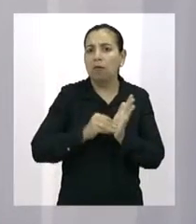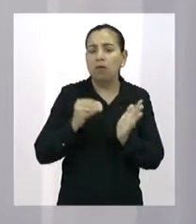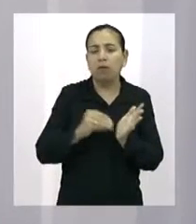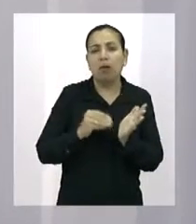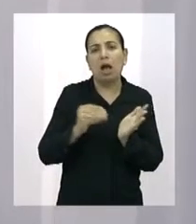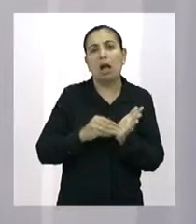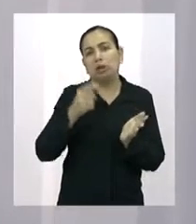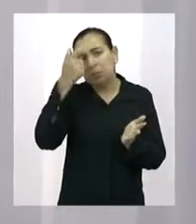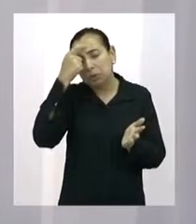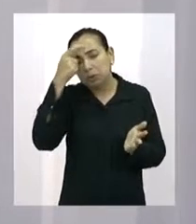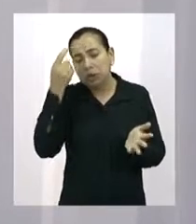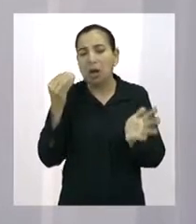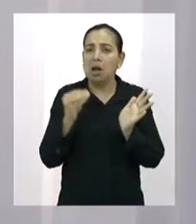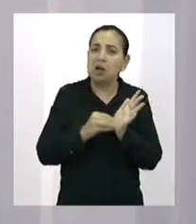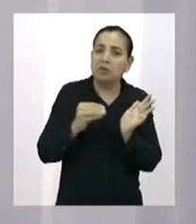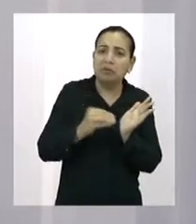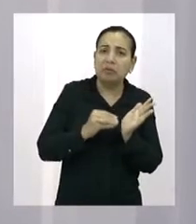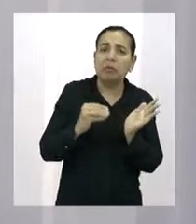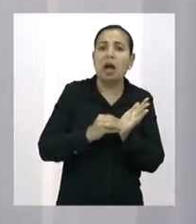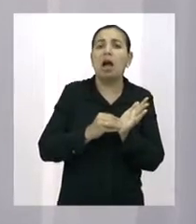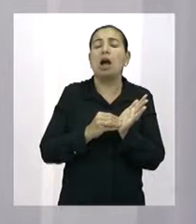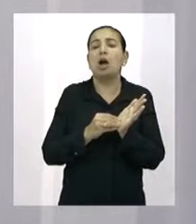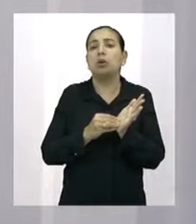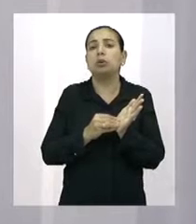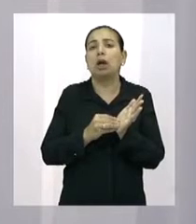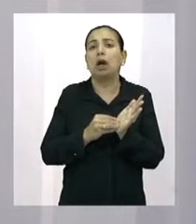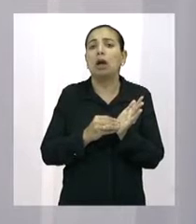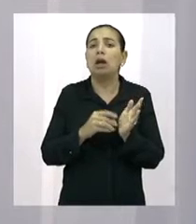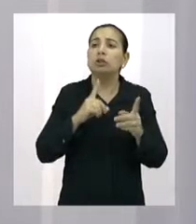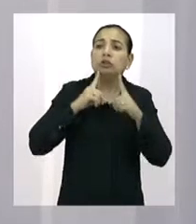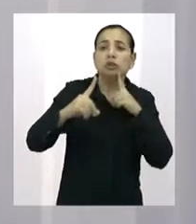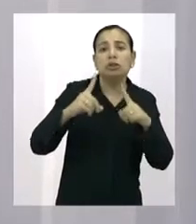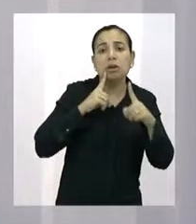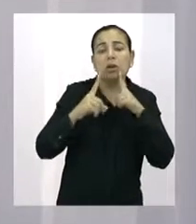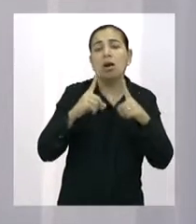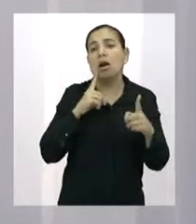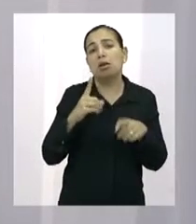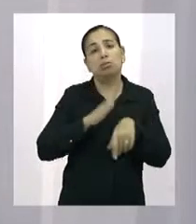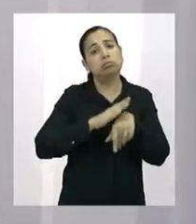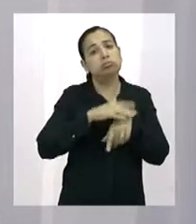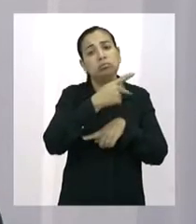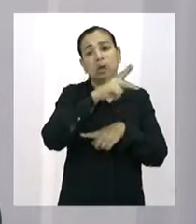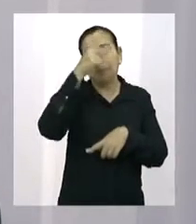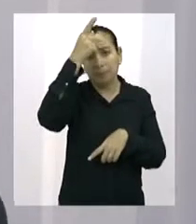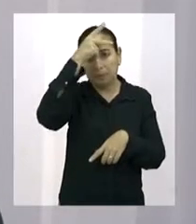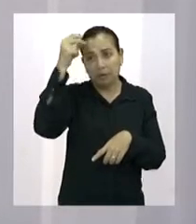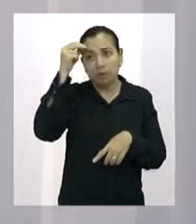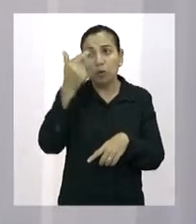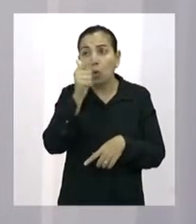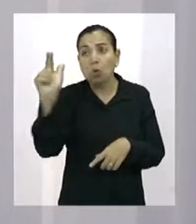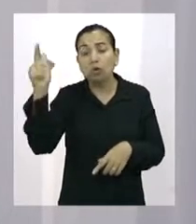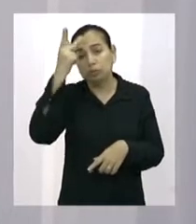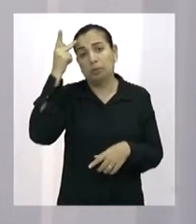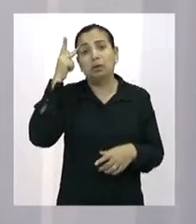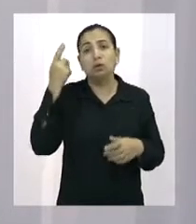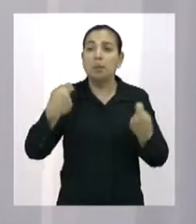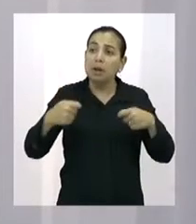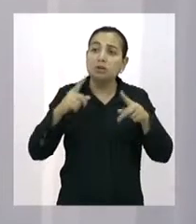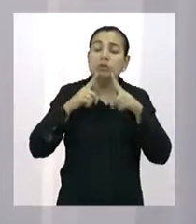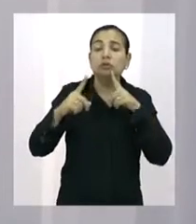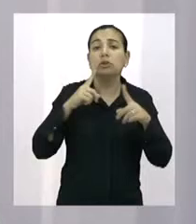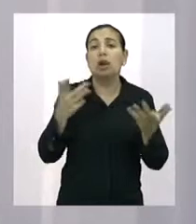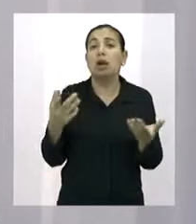faltou convencimento, faltou diálogo por parte do prefeito de Fortaleza. Deveria ter convidado mais os